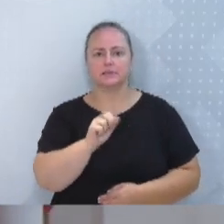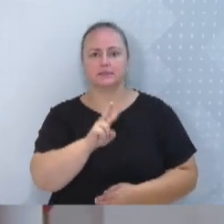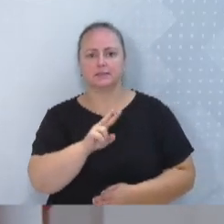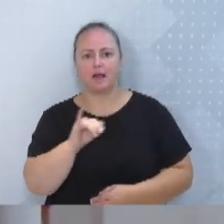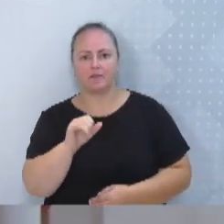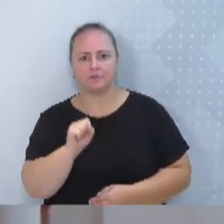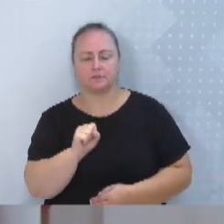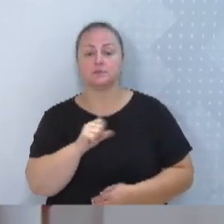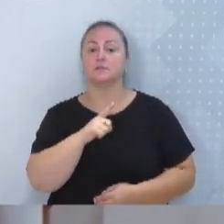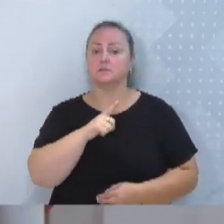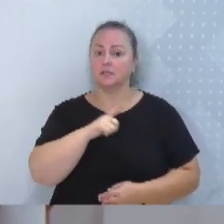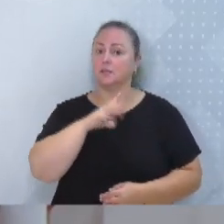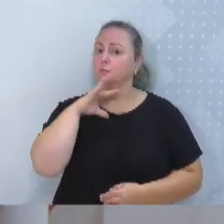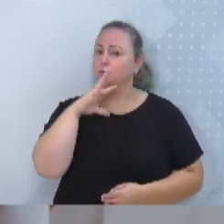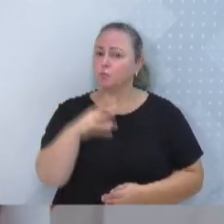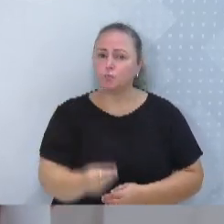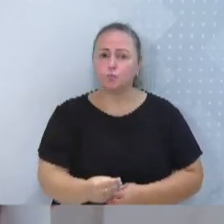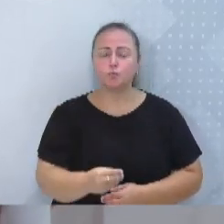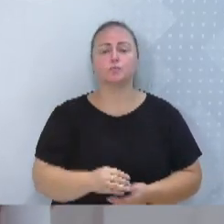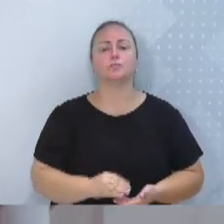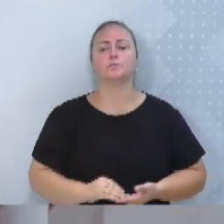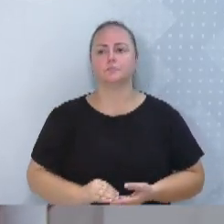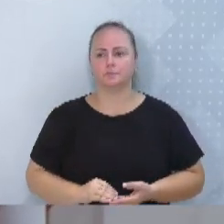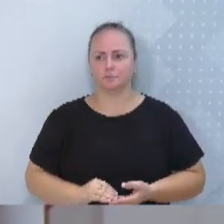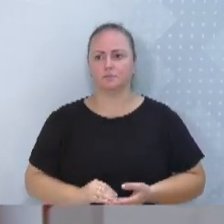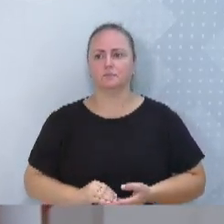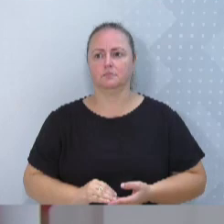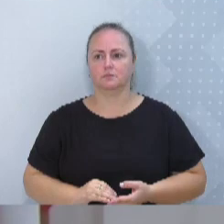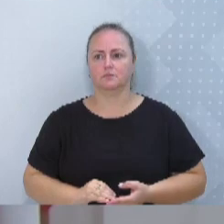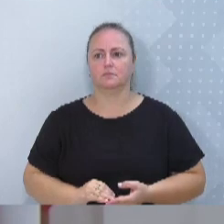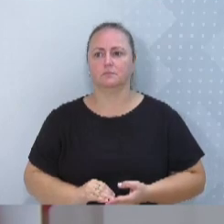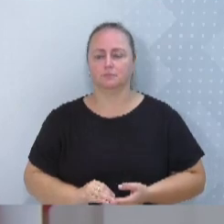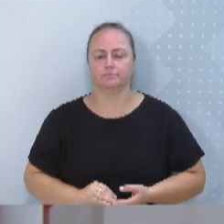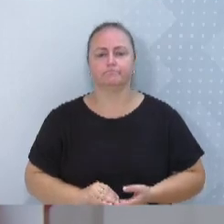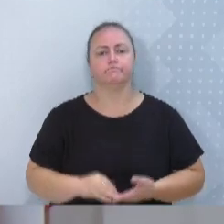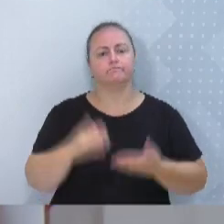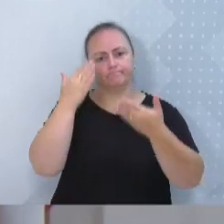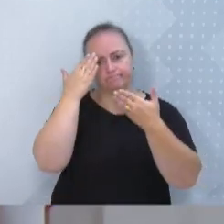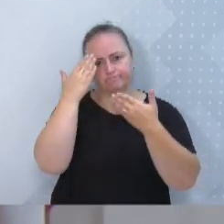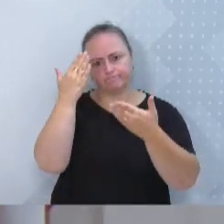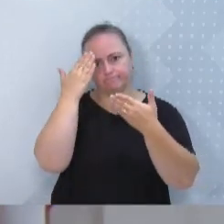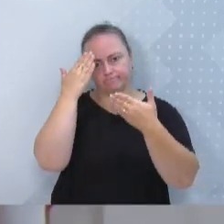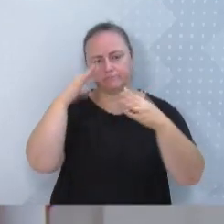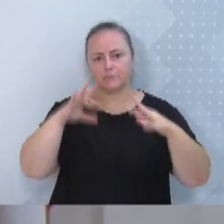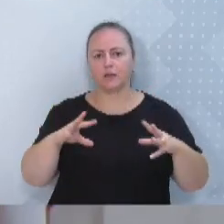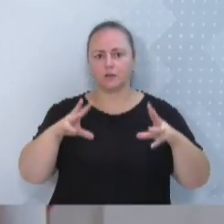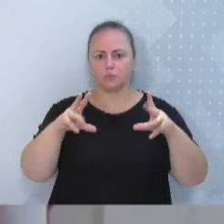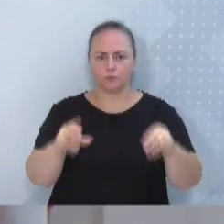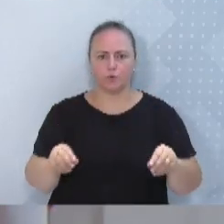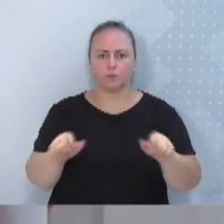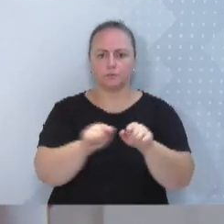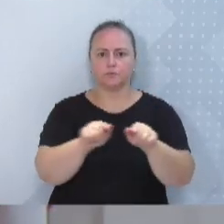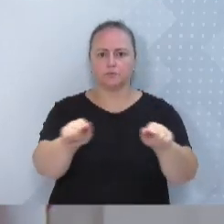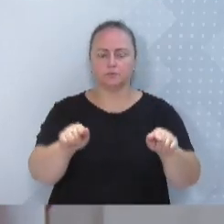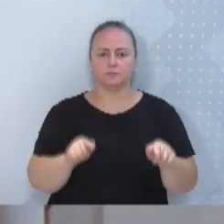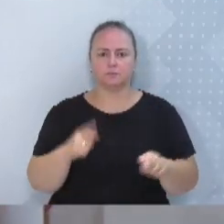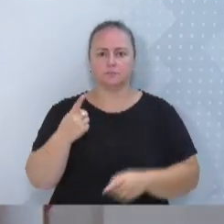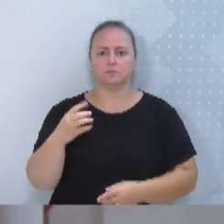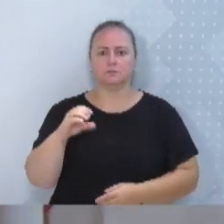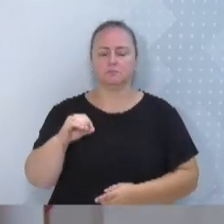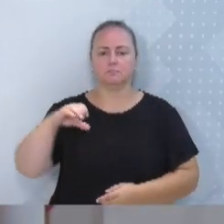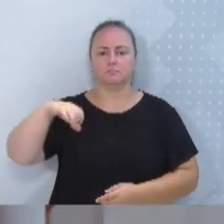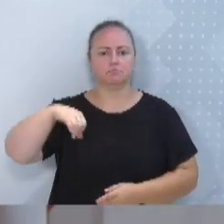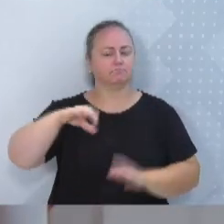para esse tipo de violência. Então, eu quero agradecer a todos, colocar o gabinete 109 à disposição